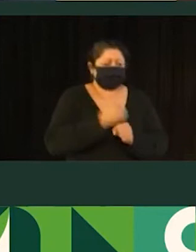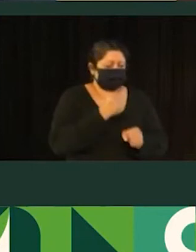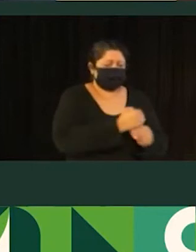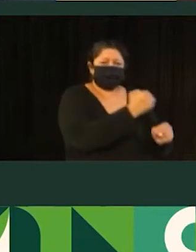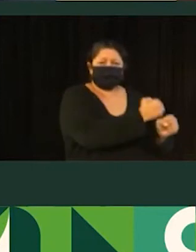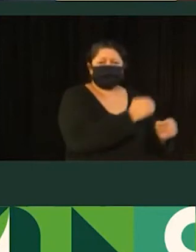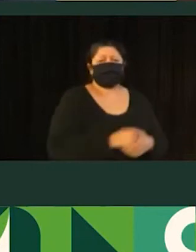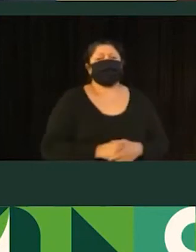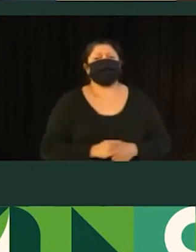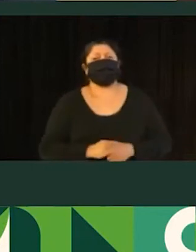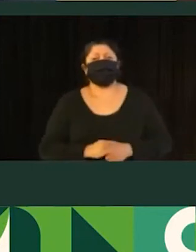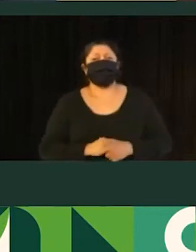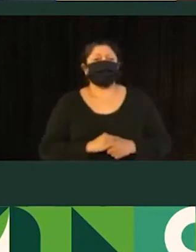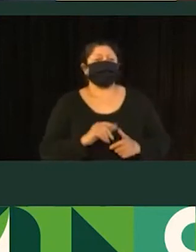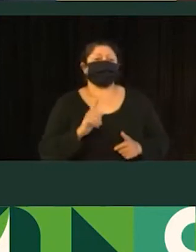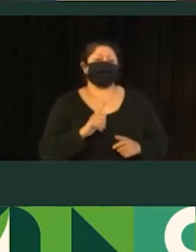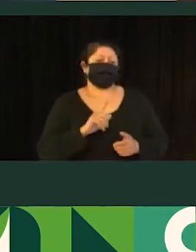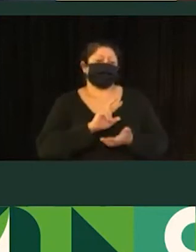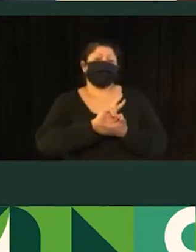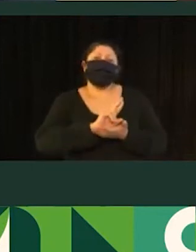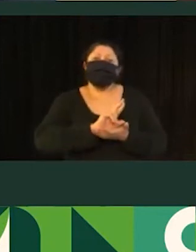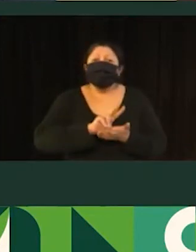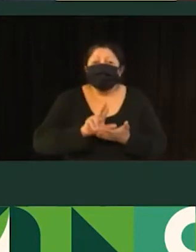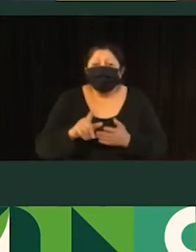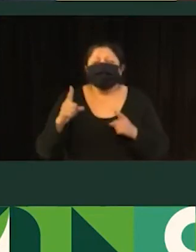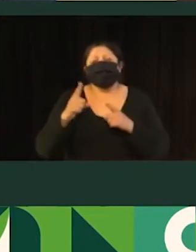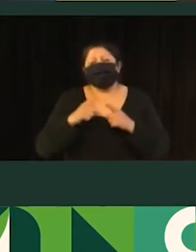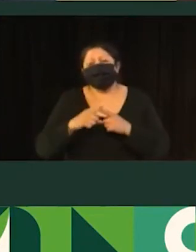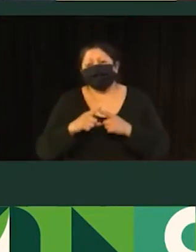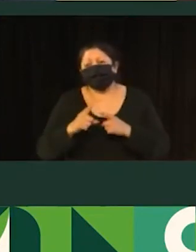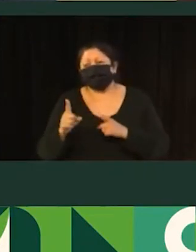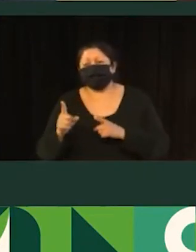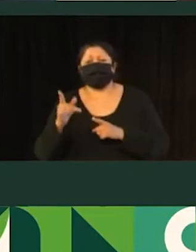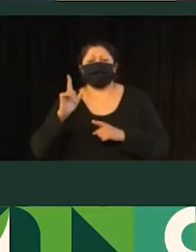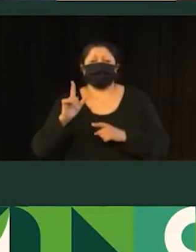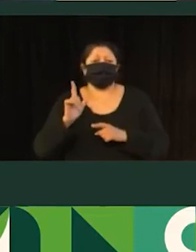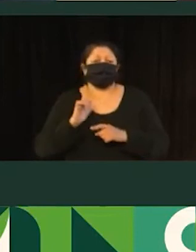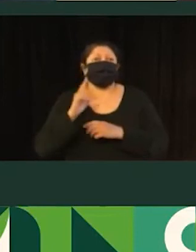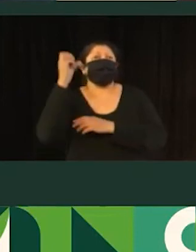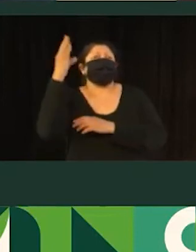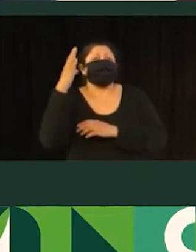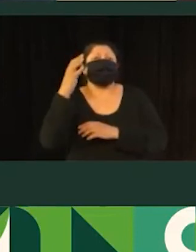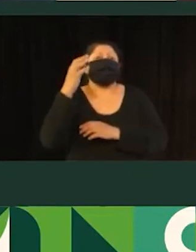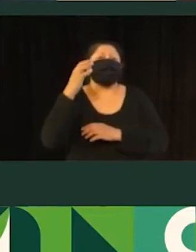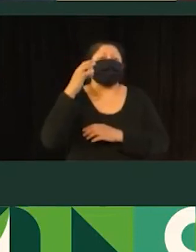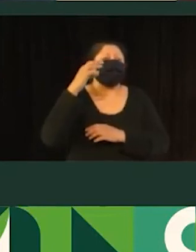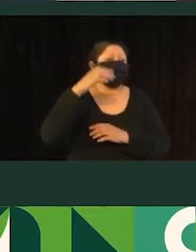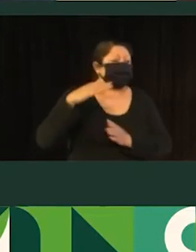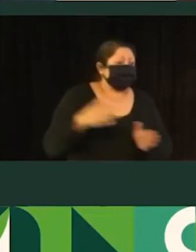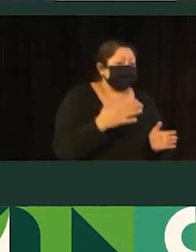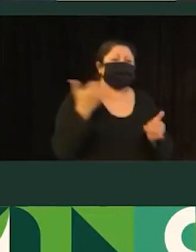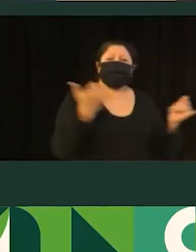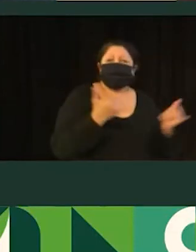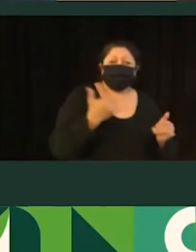Então, aqui, uma ciclofaixa, podendo ser monodirecional ou bidirecional, ela tem uma segregação de sinalização, mas ela acontece na mesma pista